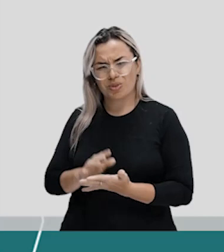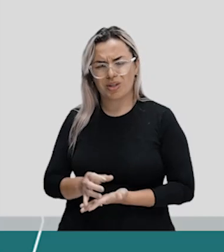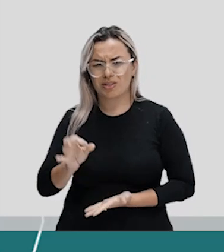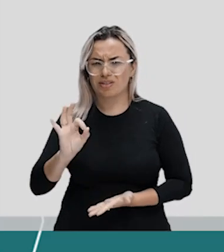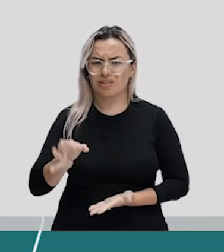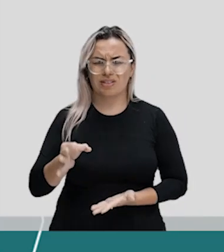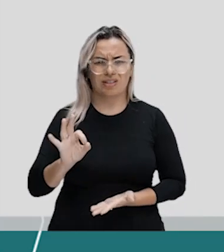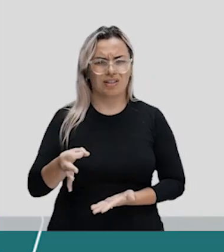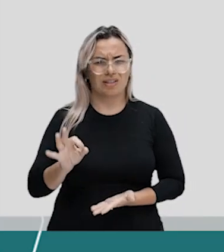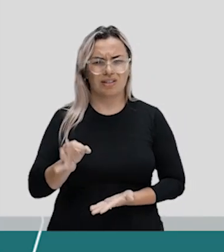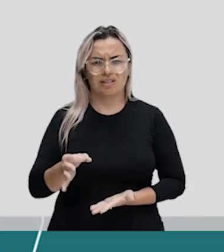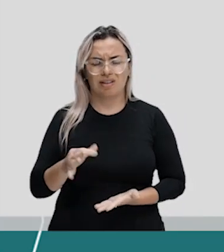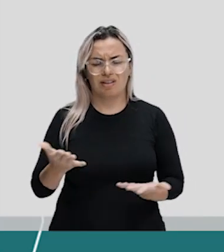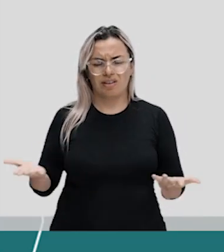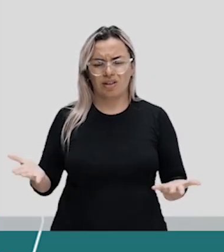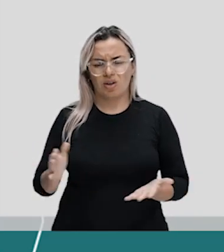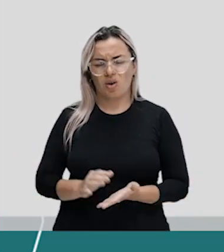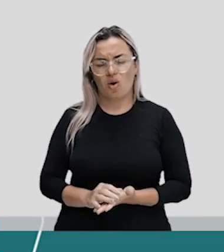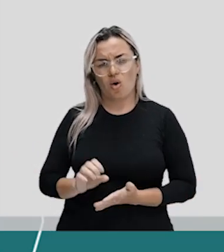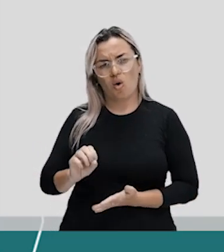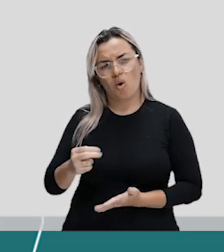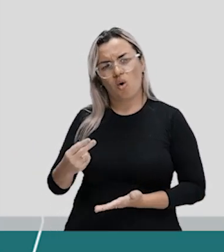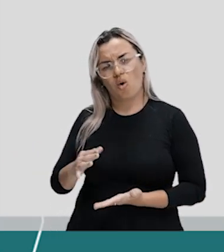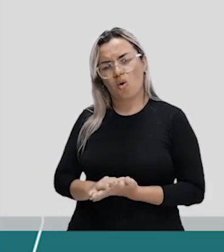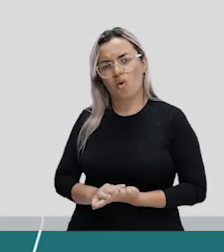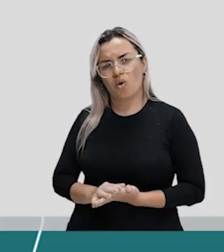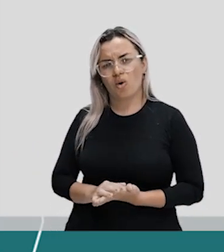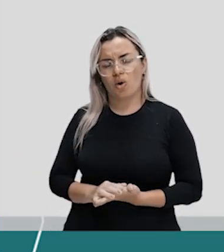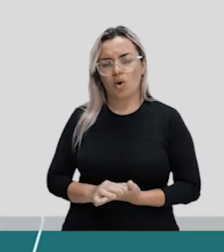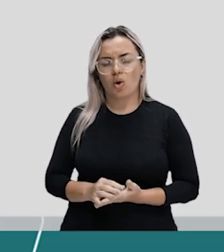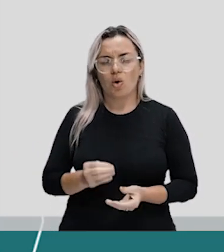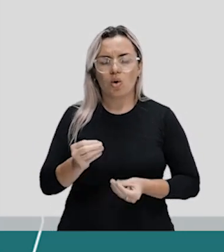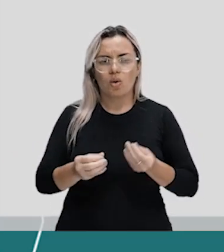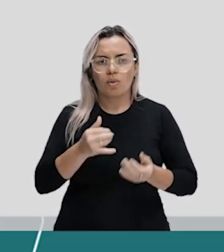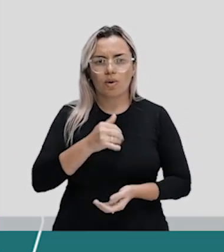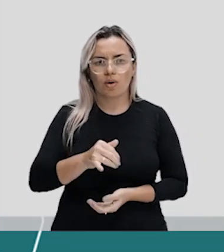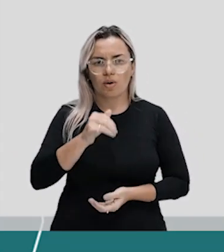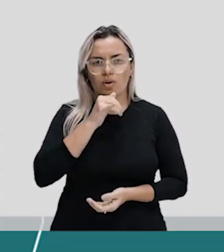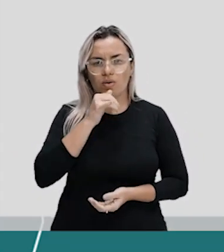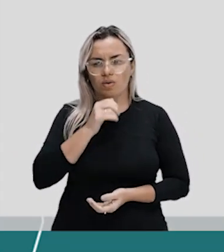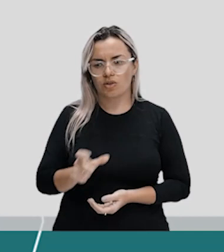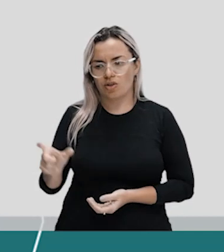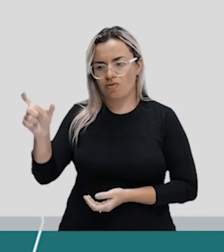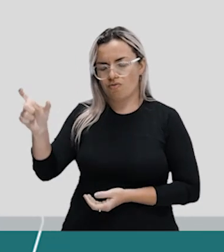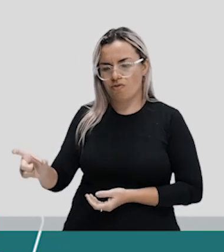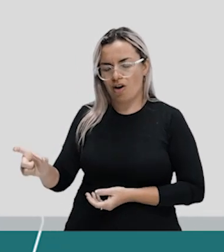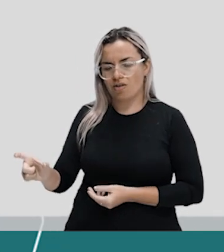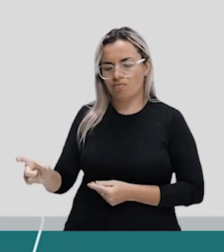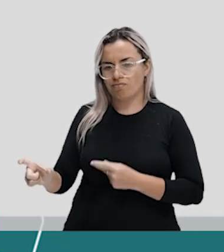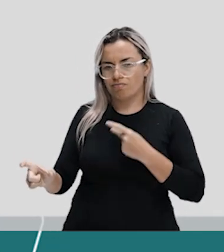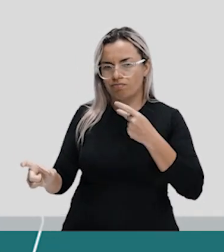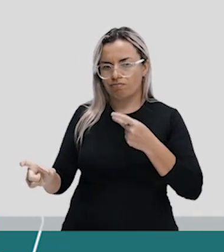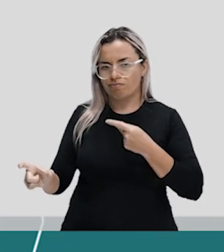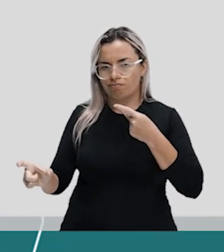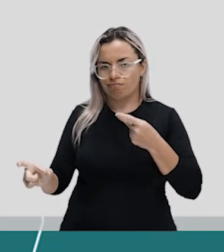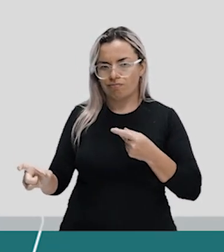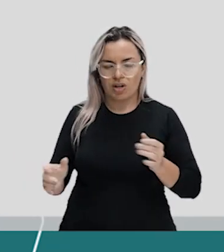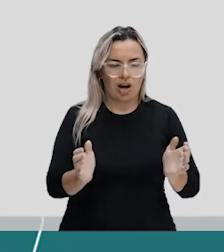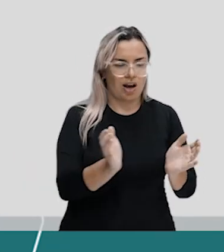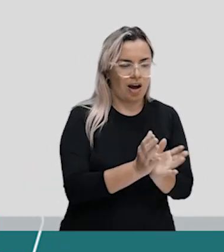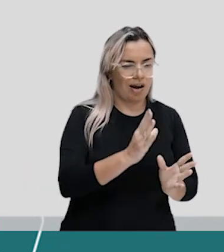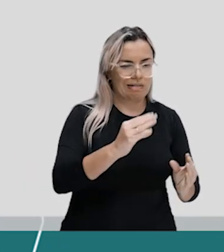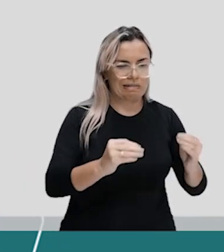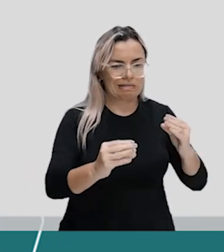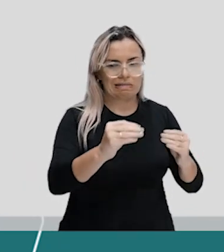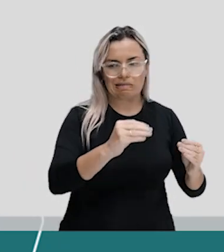Ou, uma gafe, né? Você fala de alguém. Você está falando, olha só, isso é sério? Você está aqui em um grupinho, começa a